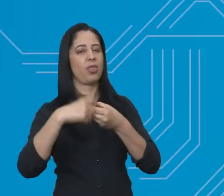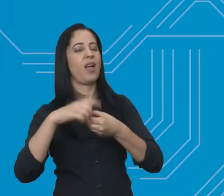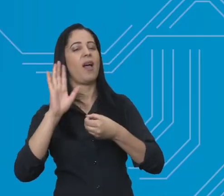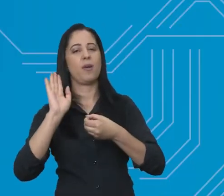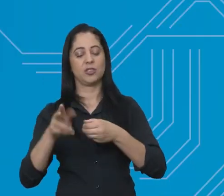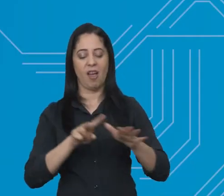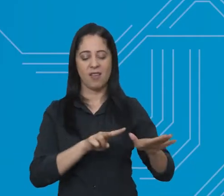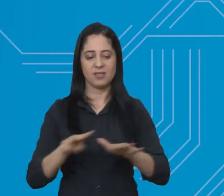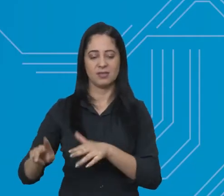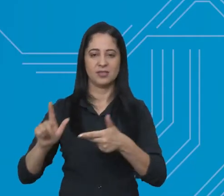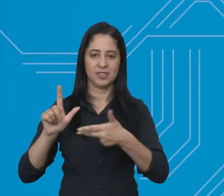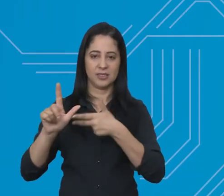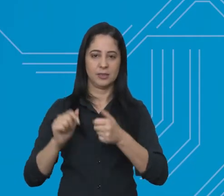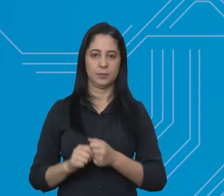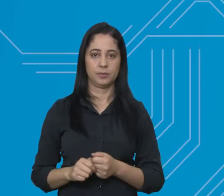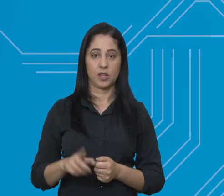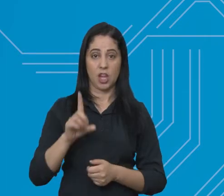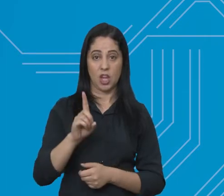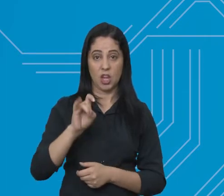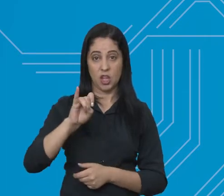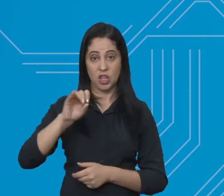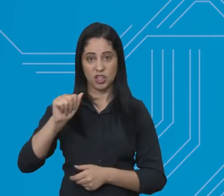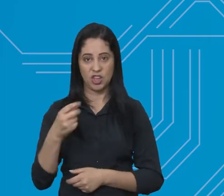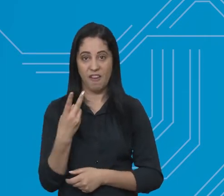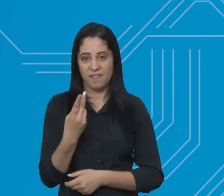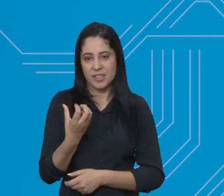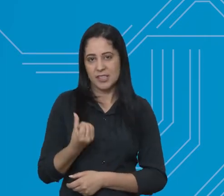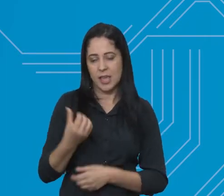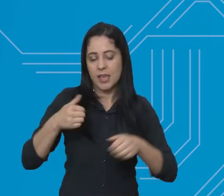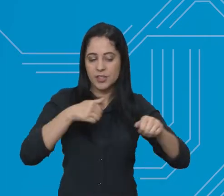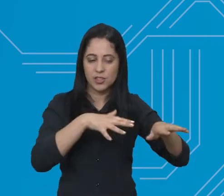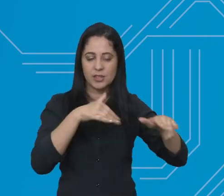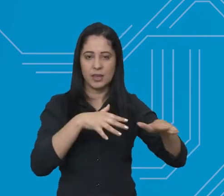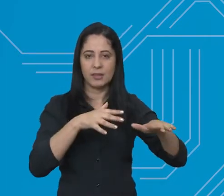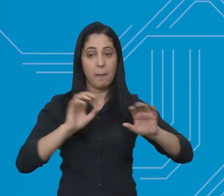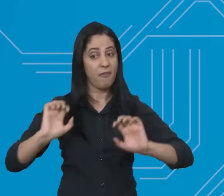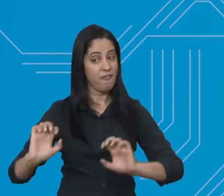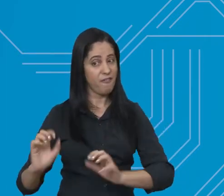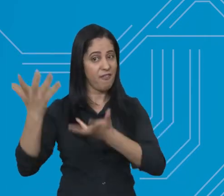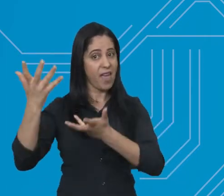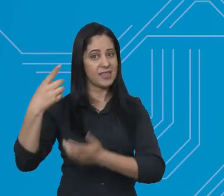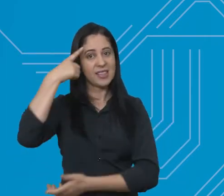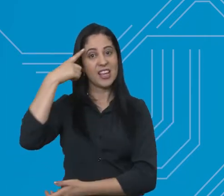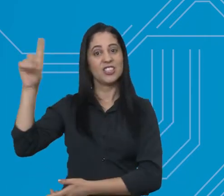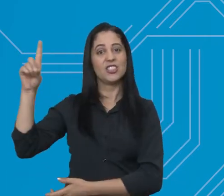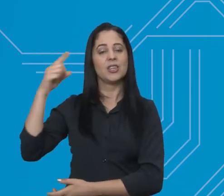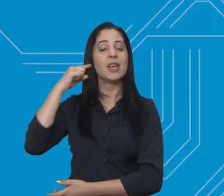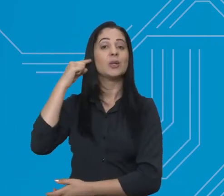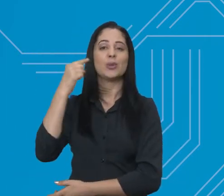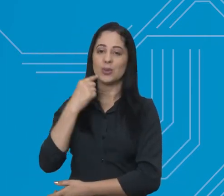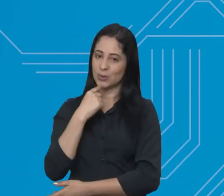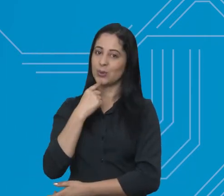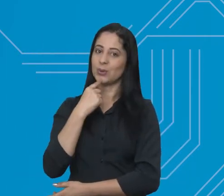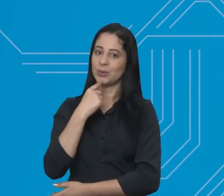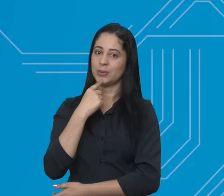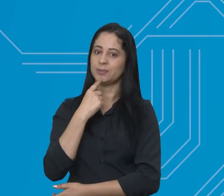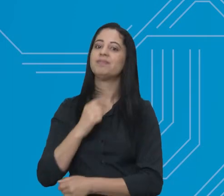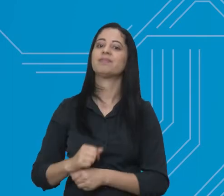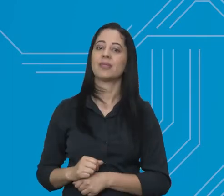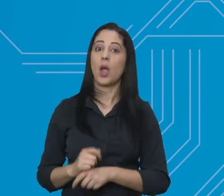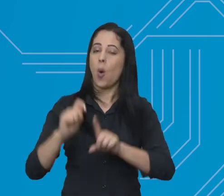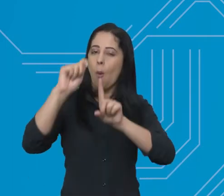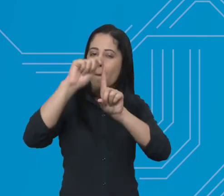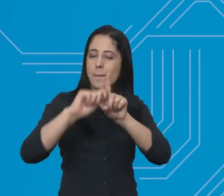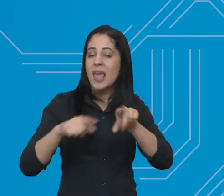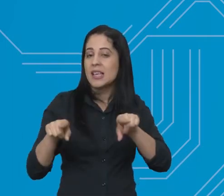Voltamos com Semana Legislativa. No dia 26 de setembro foi comemorado o Dia do Surdo e é por conta da